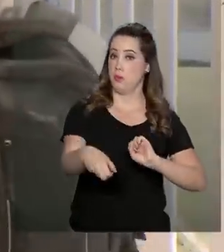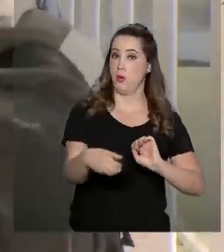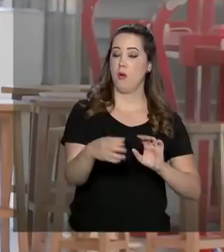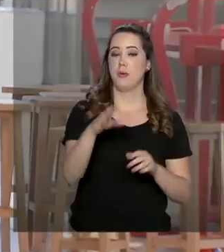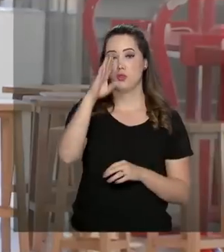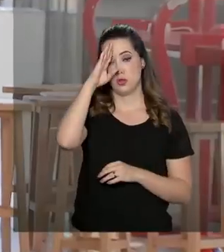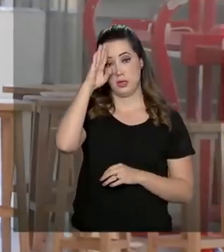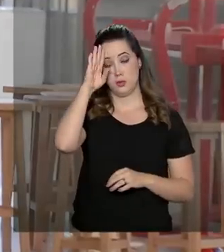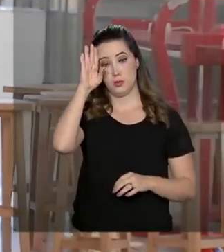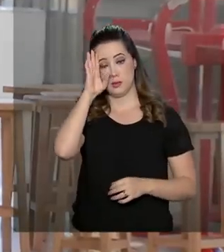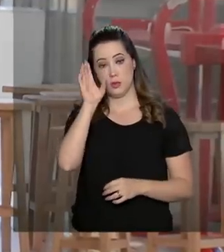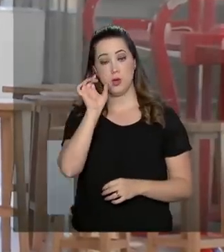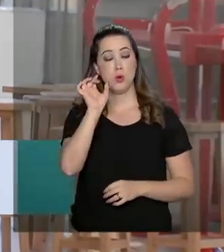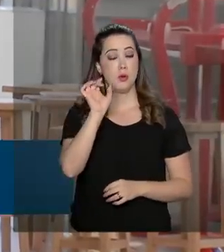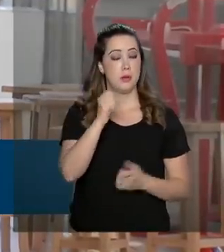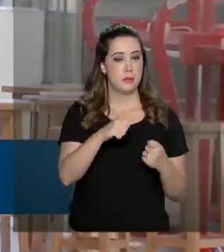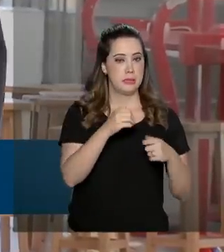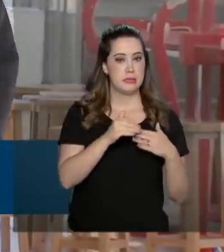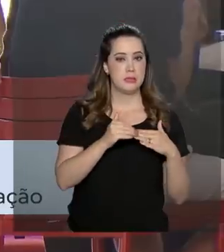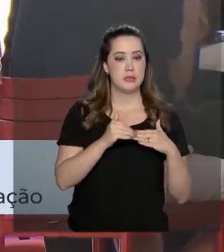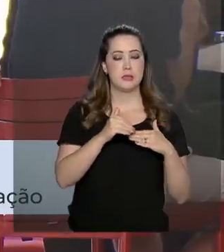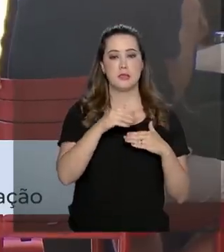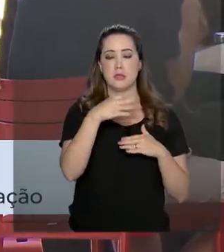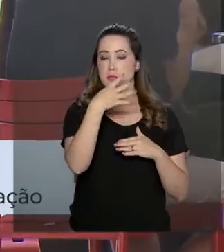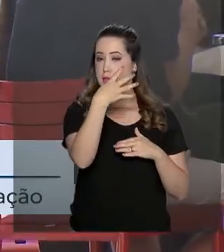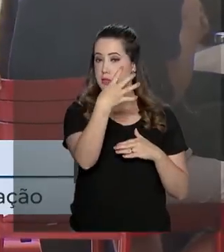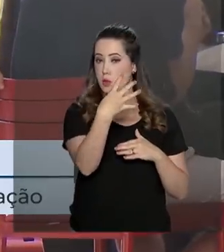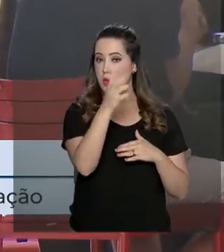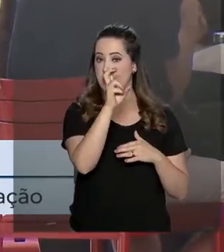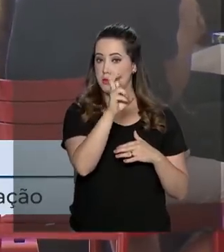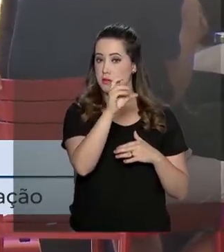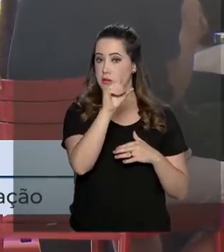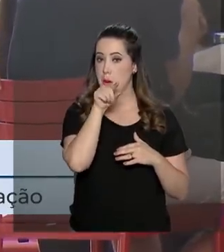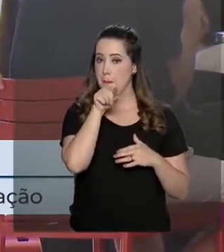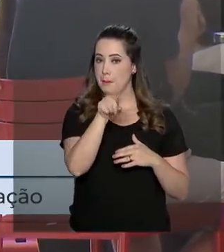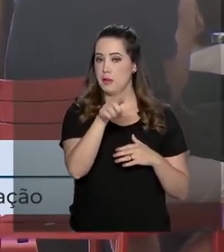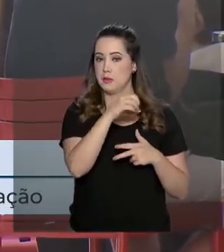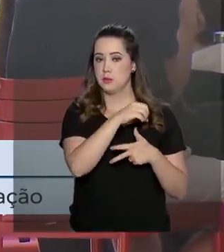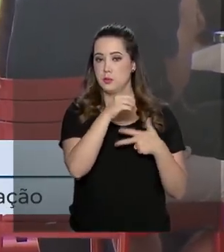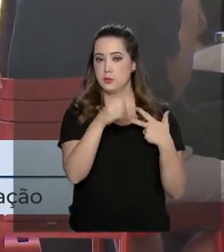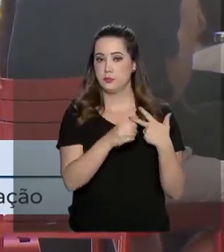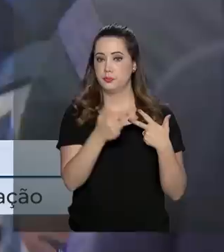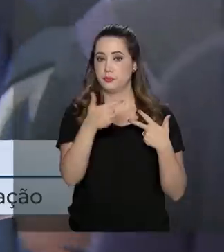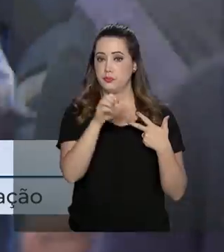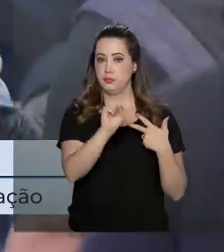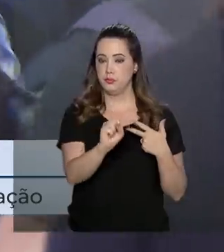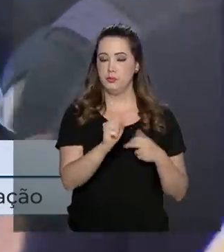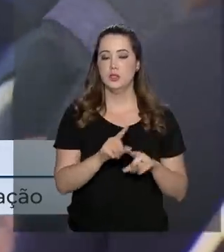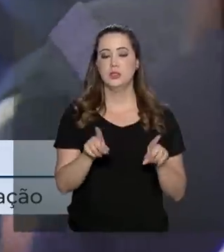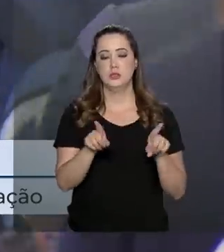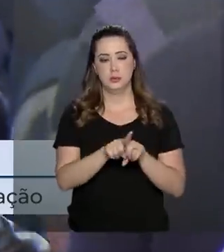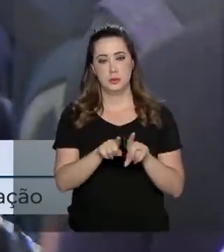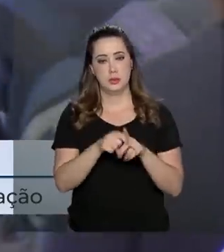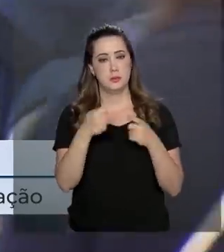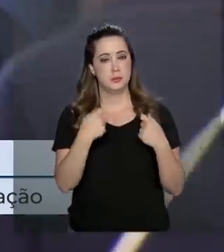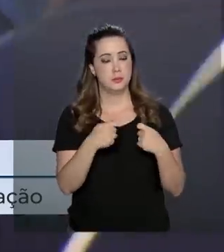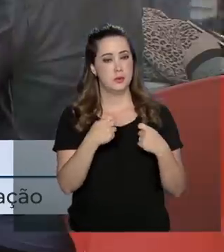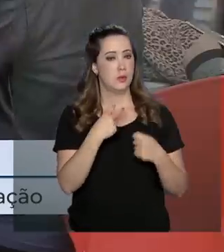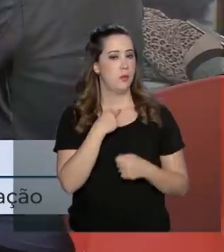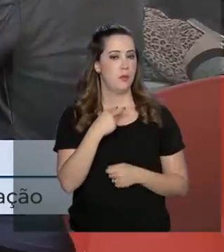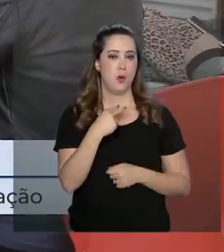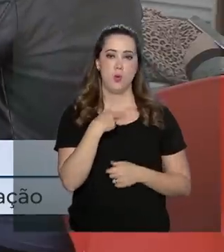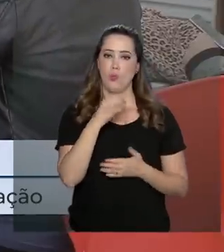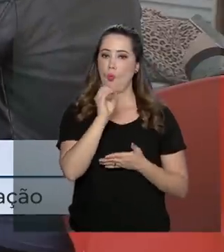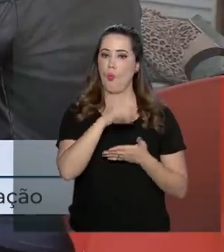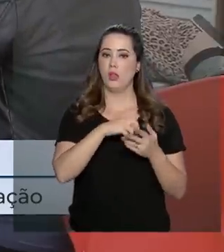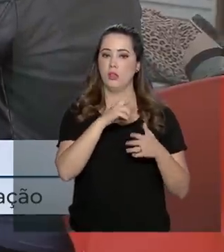superior e precisa ter tirado pelo menos 450 pontos no Enem de 2018. Além disso, não pode ter